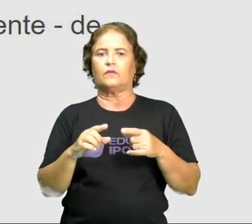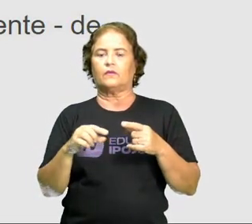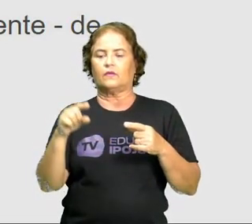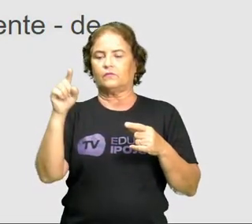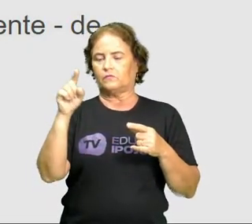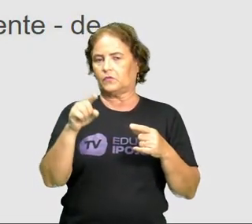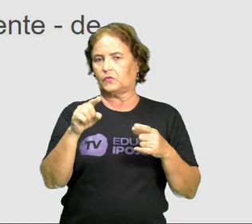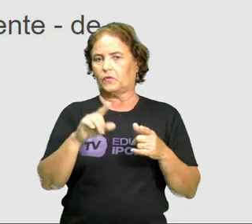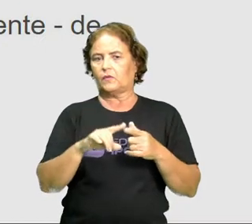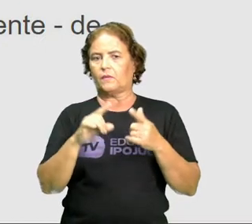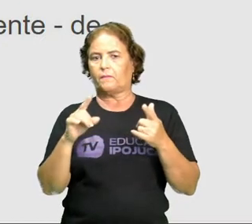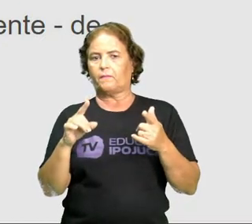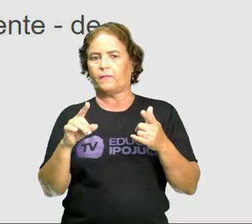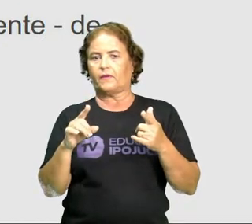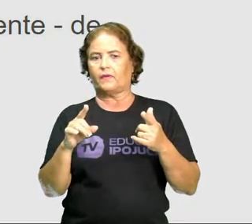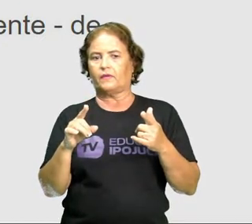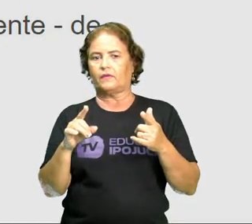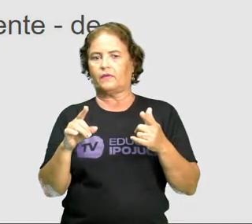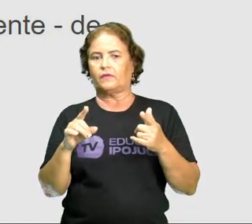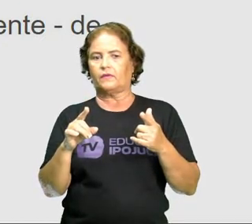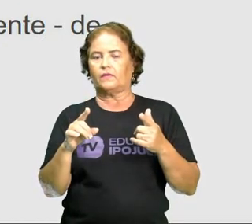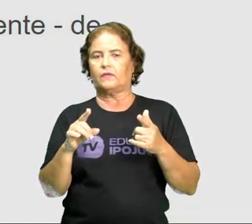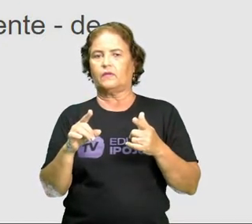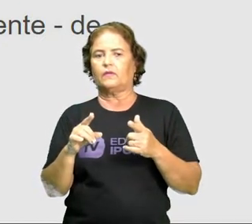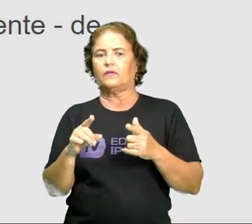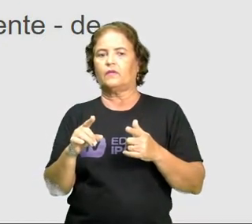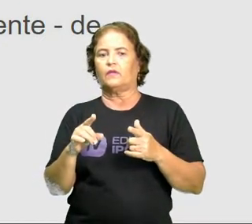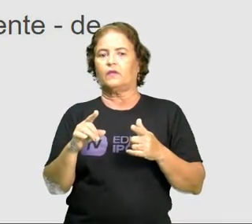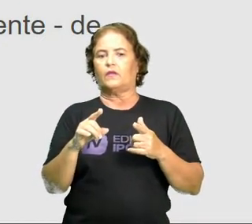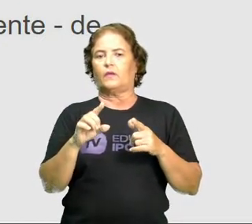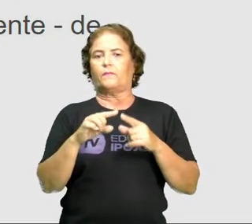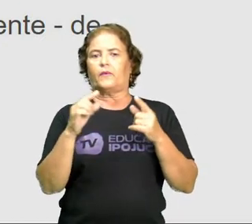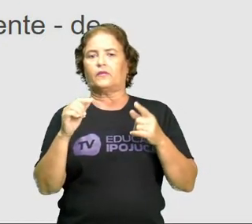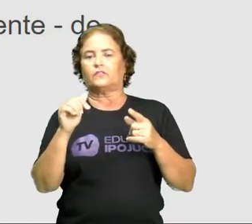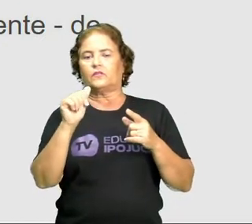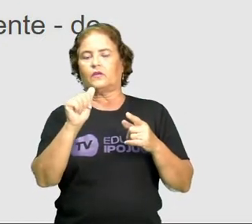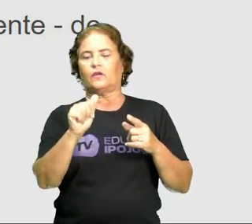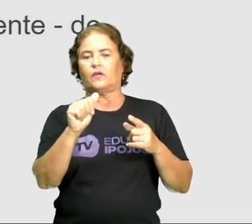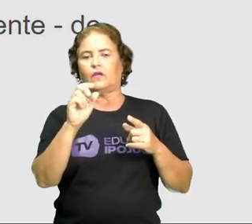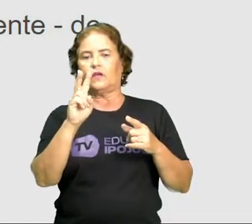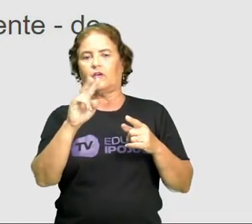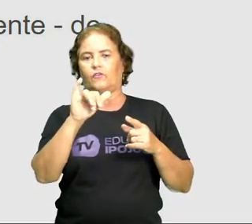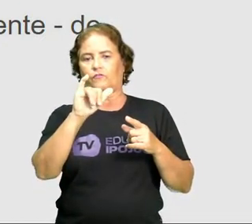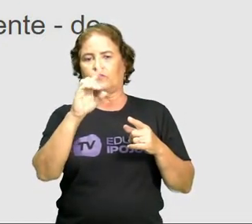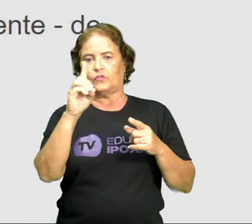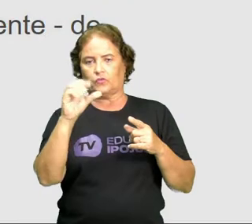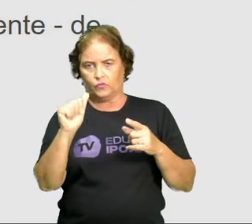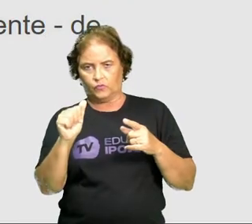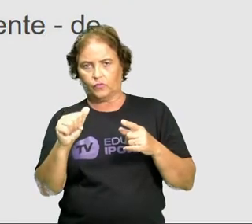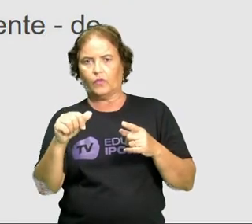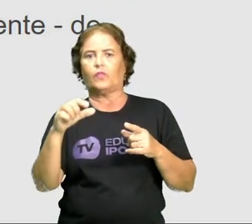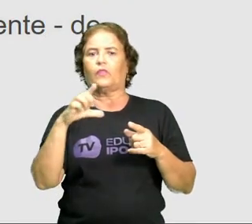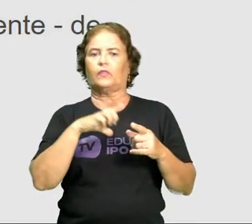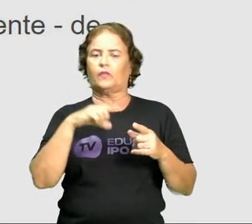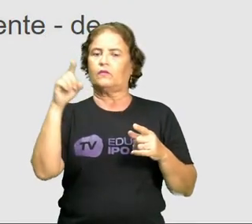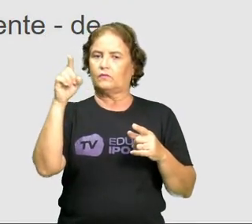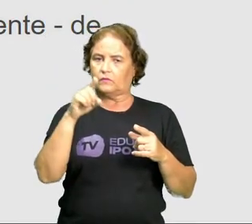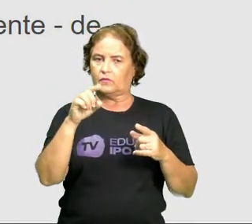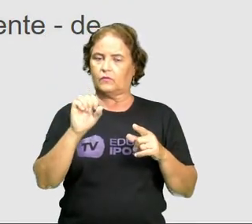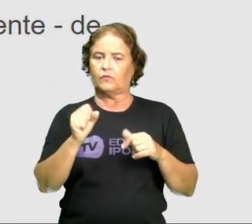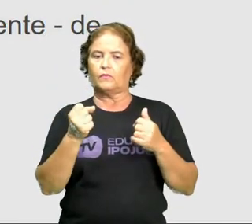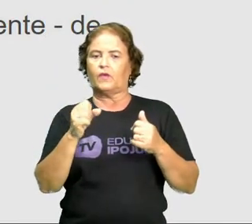agudo. Mas a palavra avidamente, que já é derivada de ávido, ela não precisa do acento. É descartado.